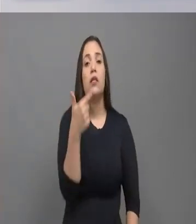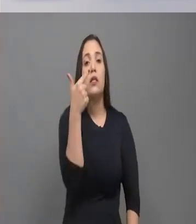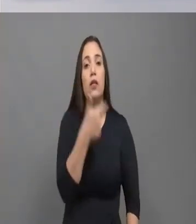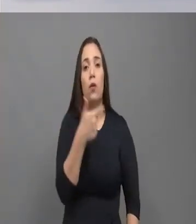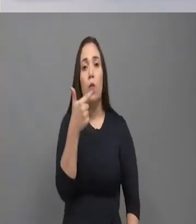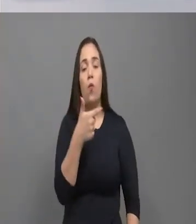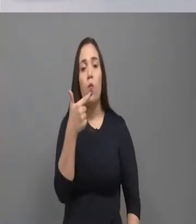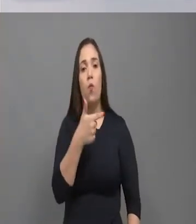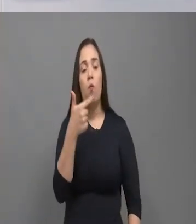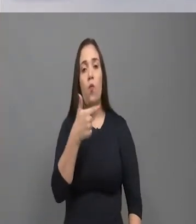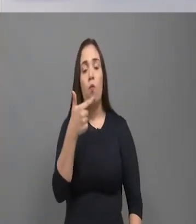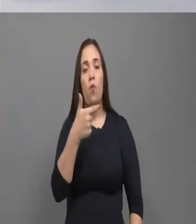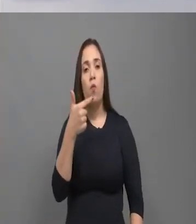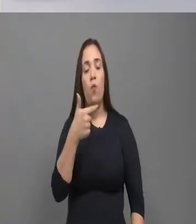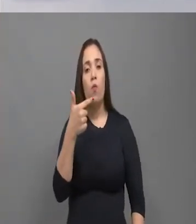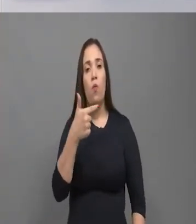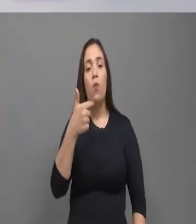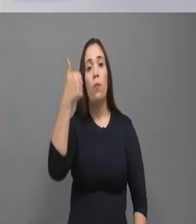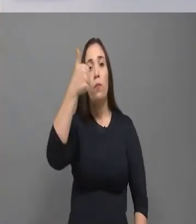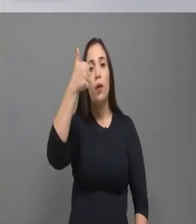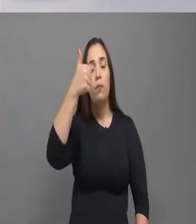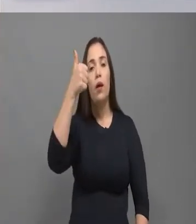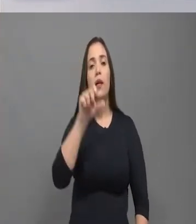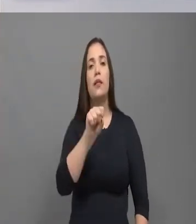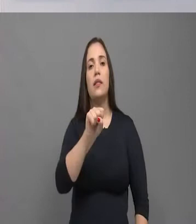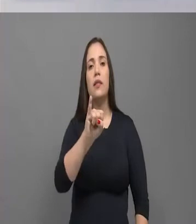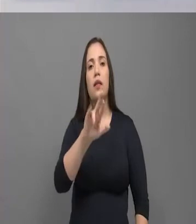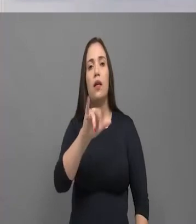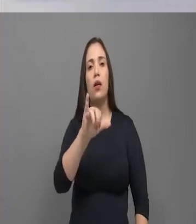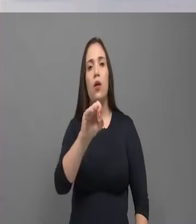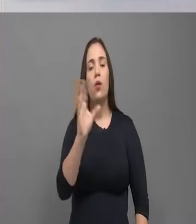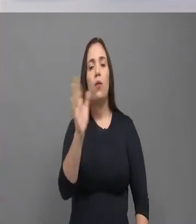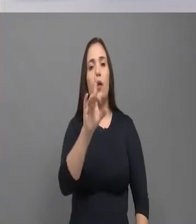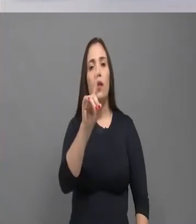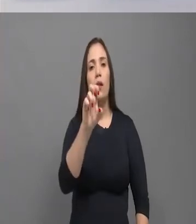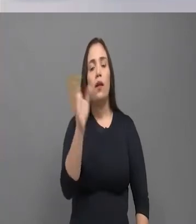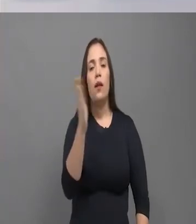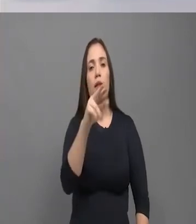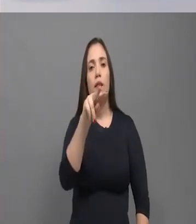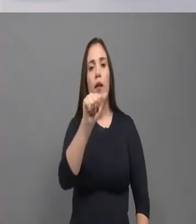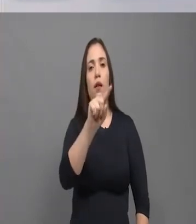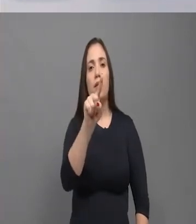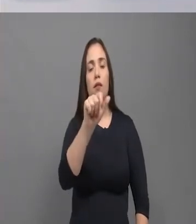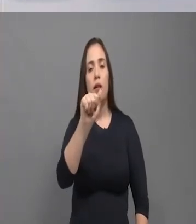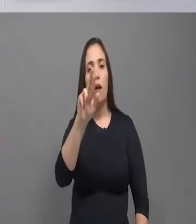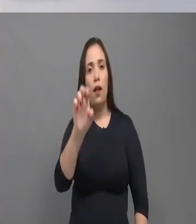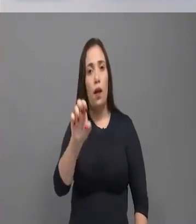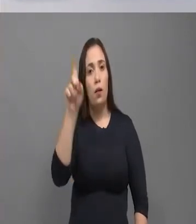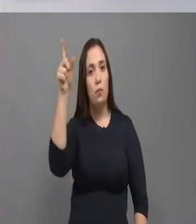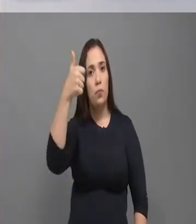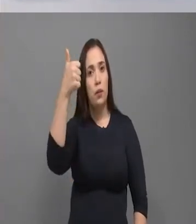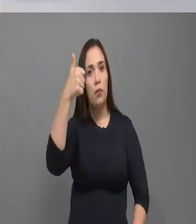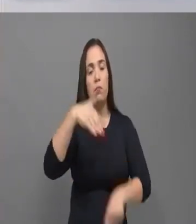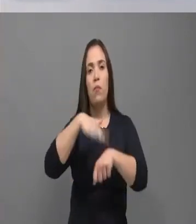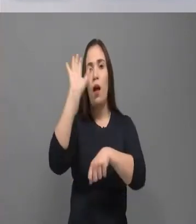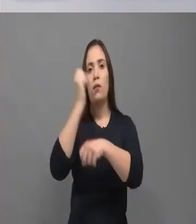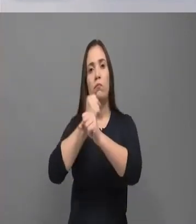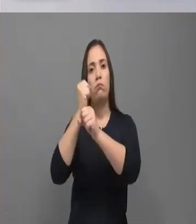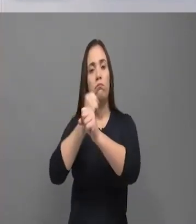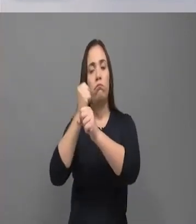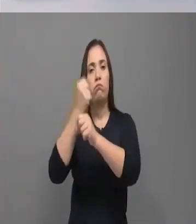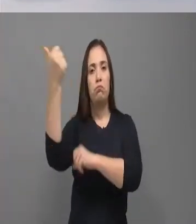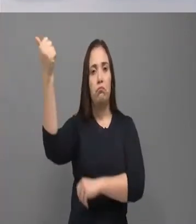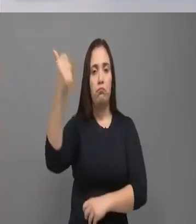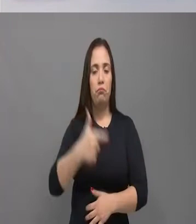Ela foi criada com a ideia do padre Clairto e do Dom José Antônio, que é o nosso bispo. É o